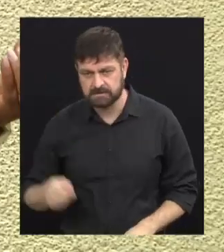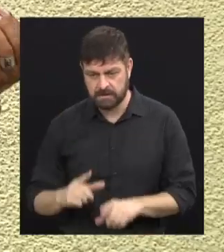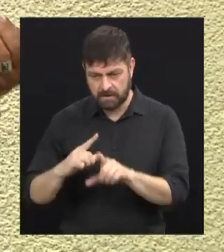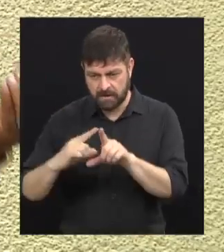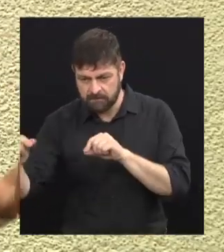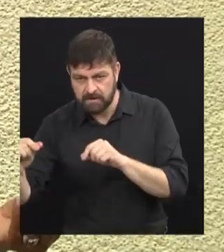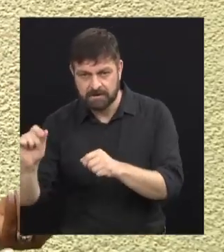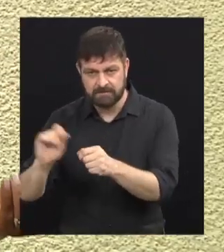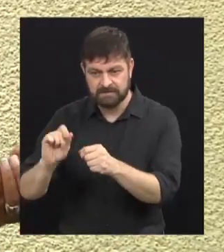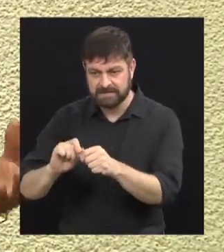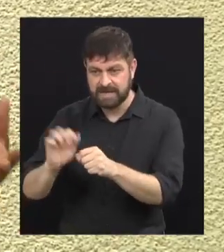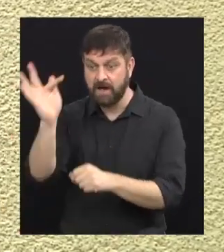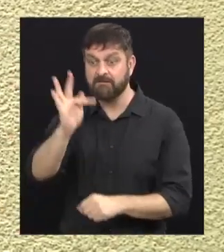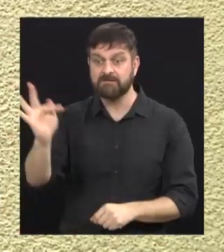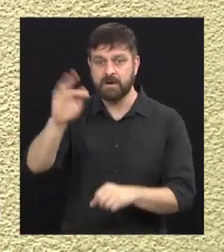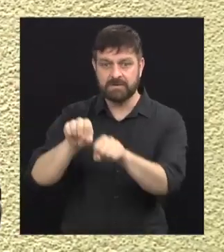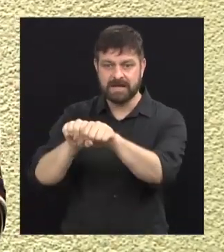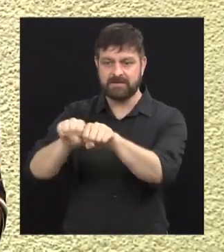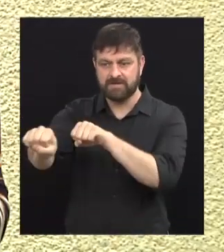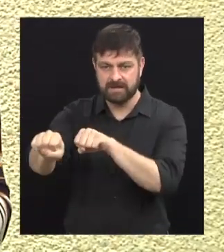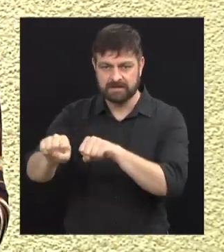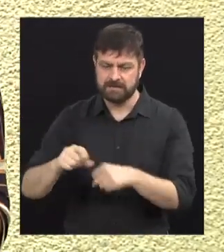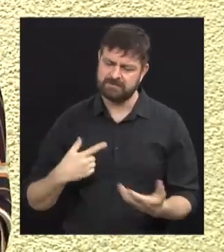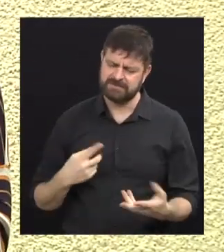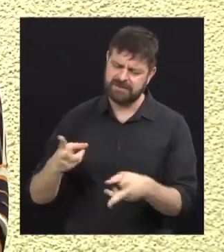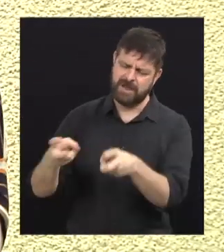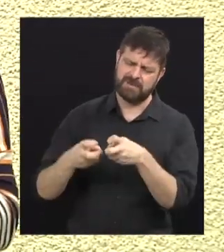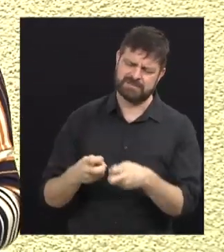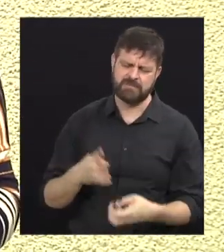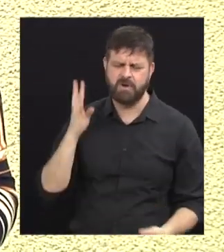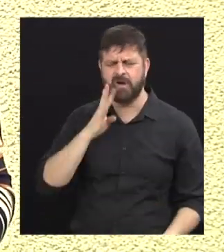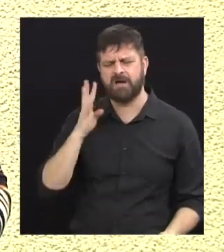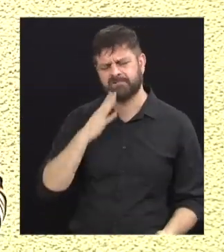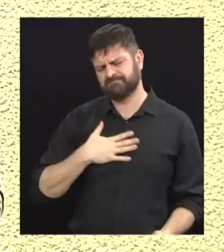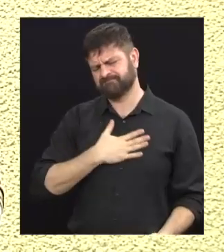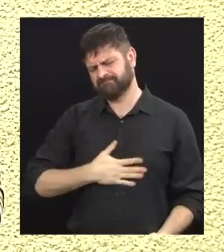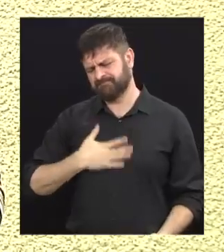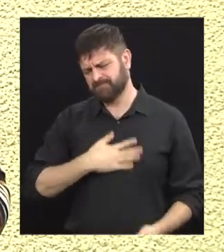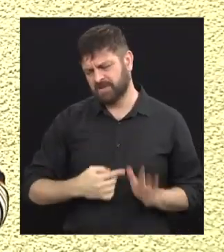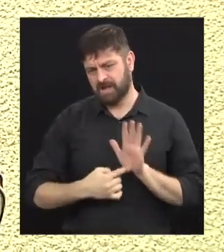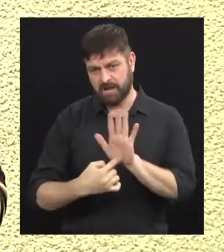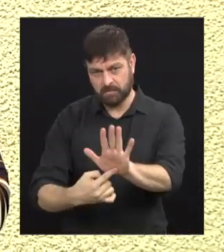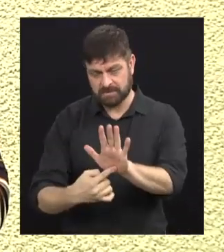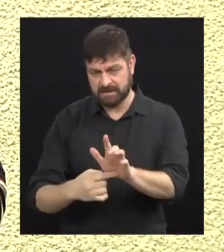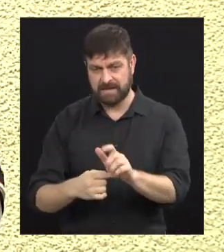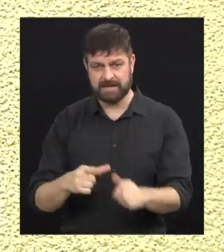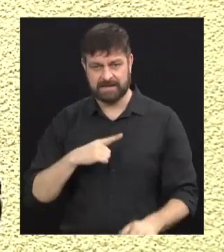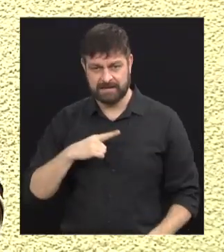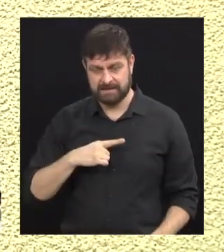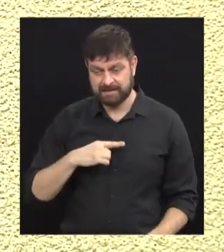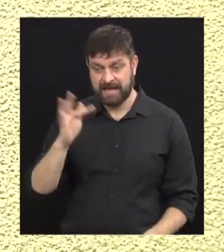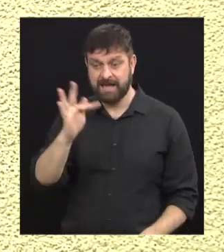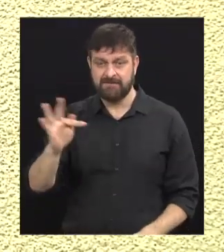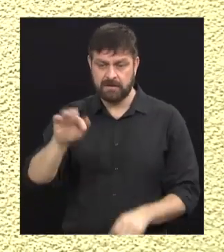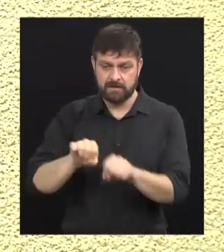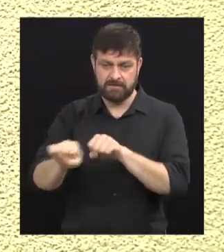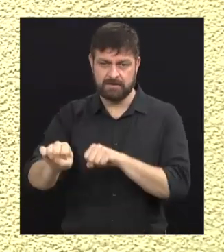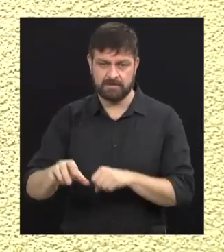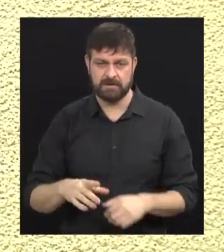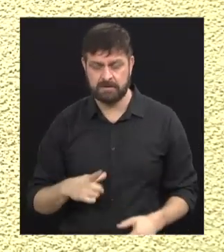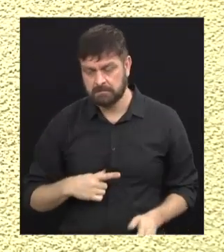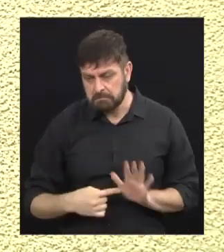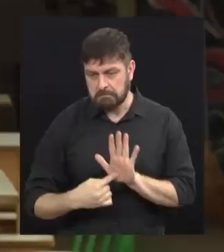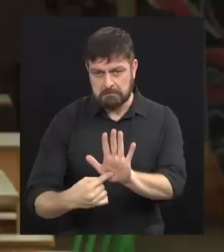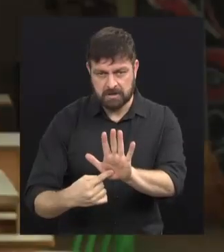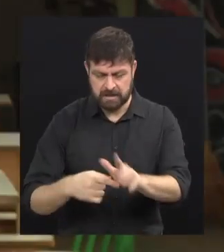fizeram faculdade. Então esse resultado, a gente mostrar o outro lado para eles, isso é gratificante. Isso é um resultado,